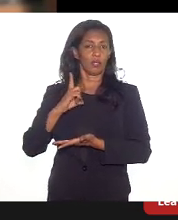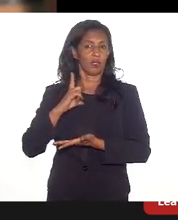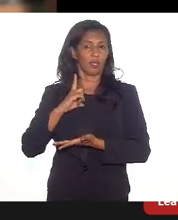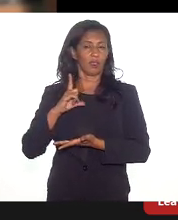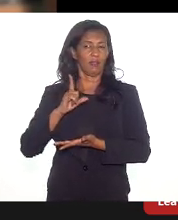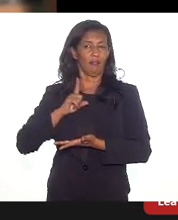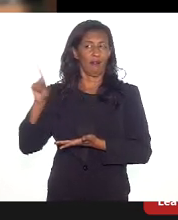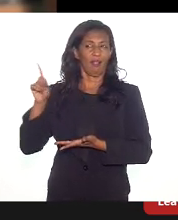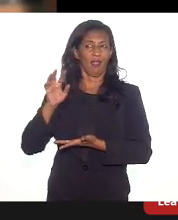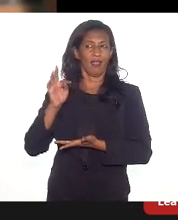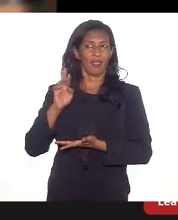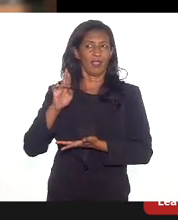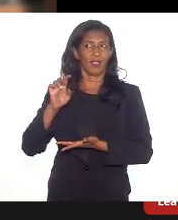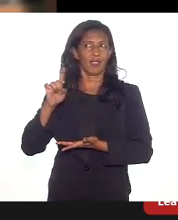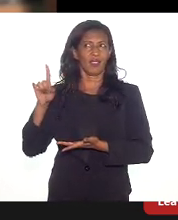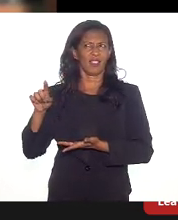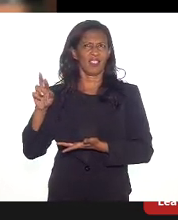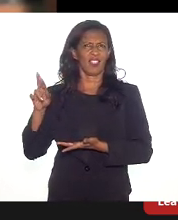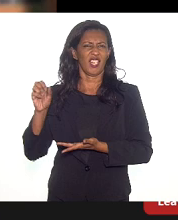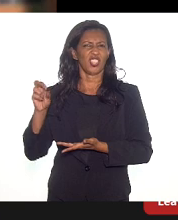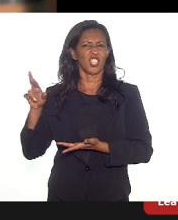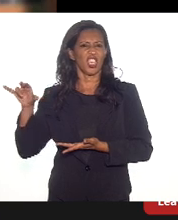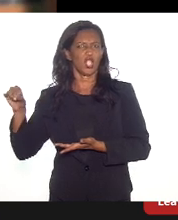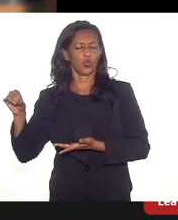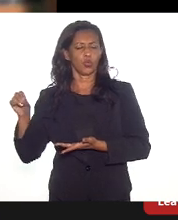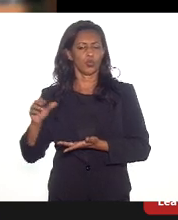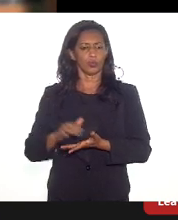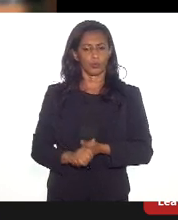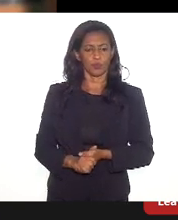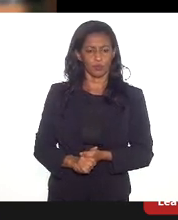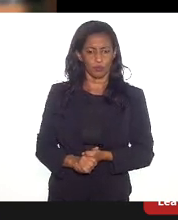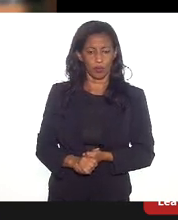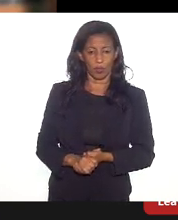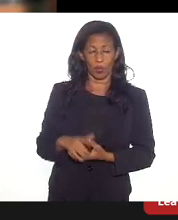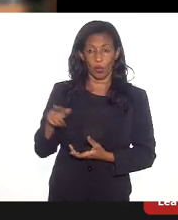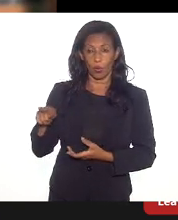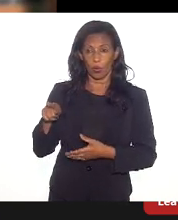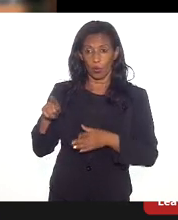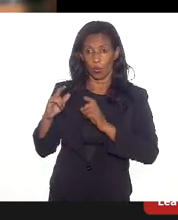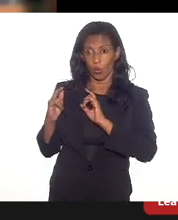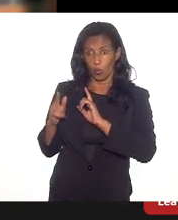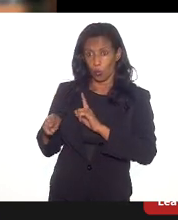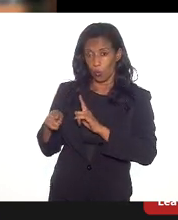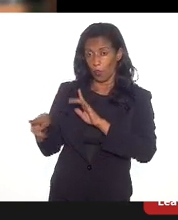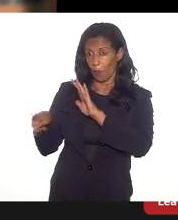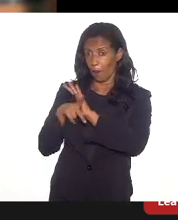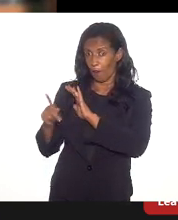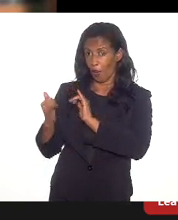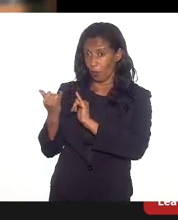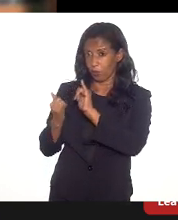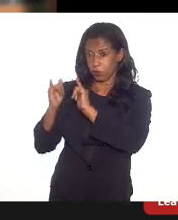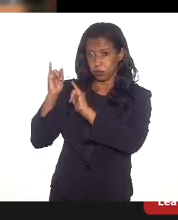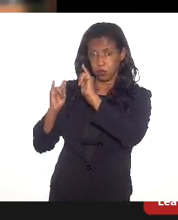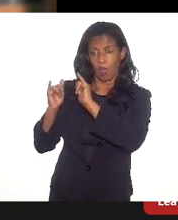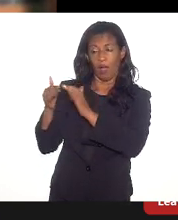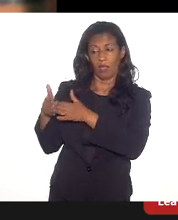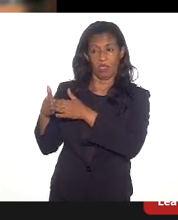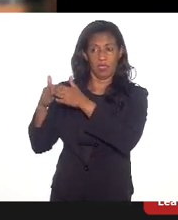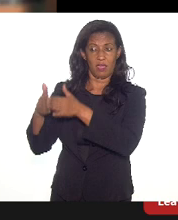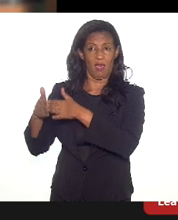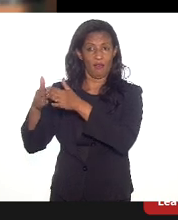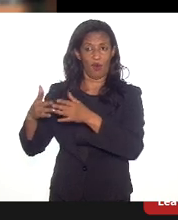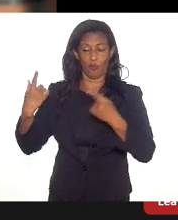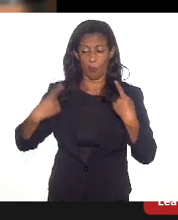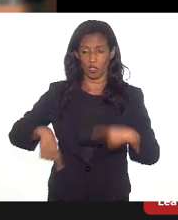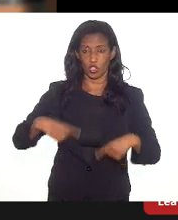que é uma pessoa que faz manutenção de trem, o setor naval ele saiu porque foi uma disputa que tem da Petrobras de